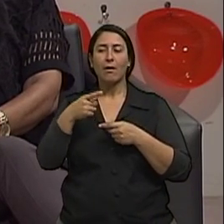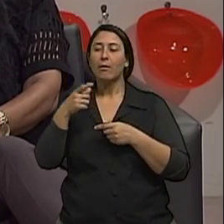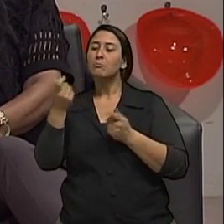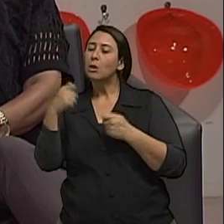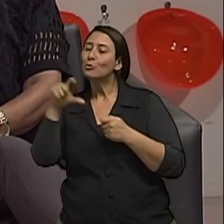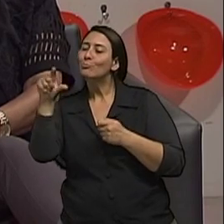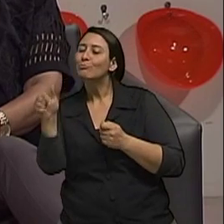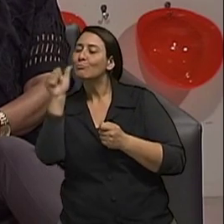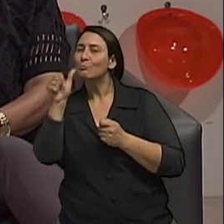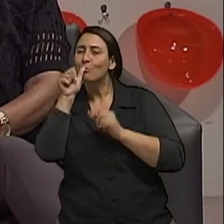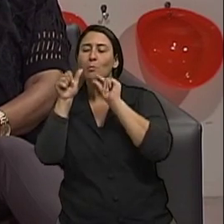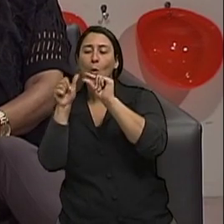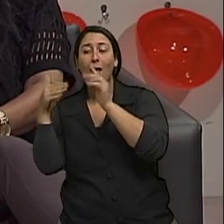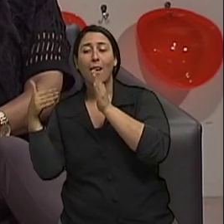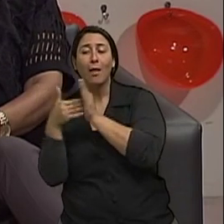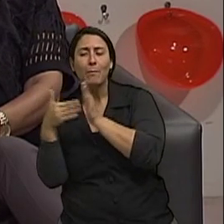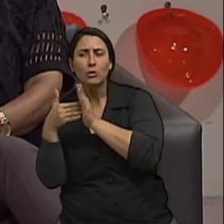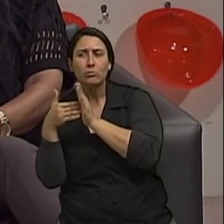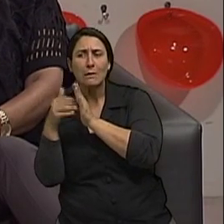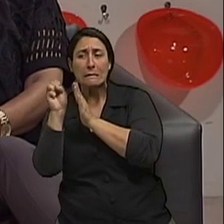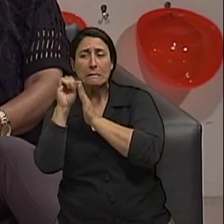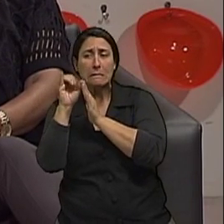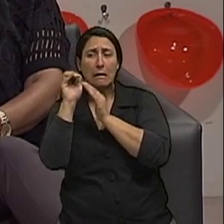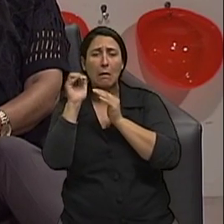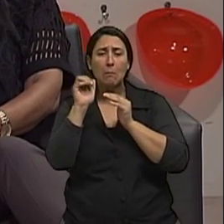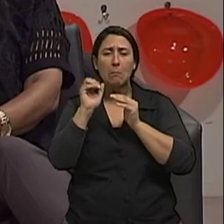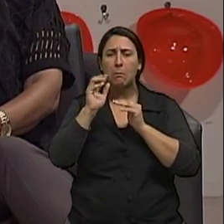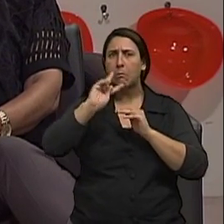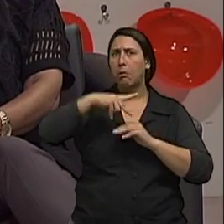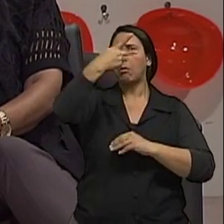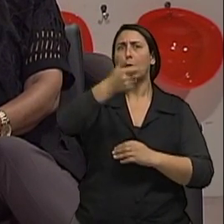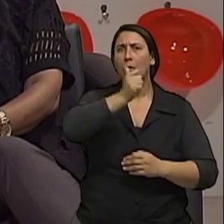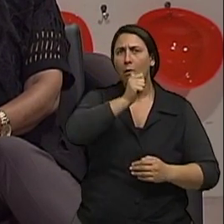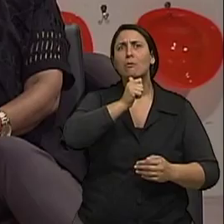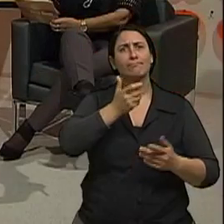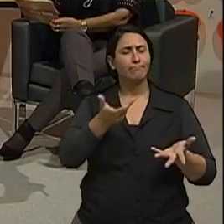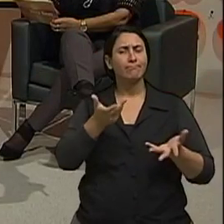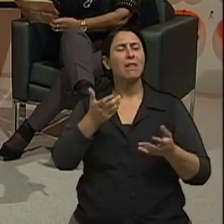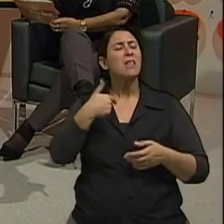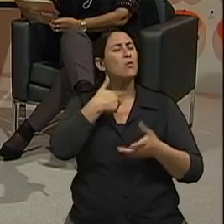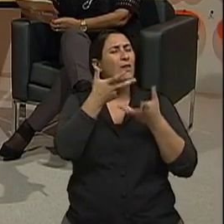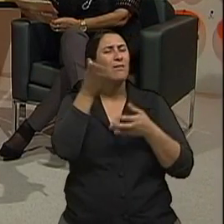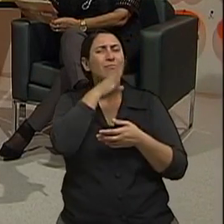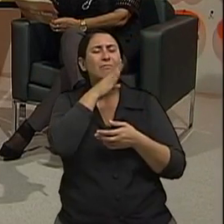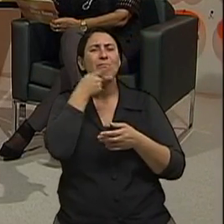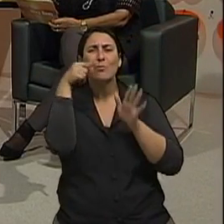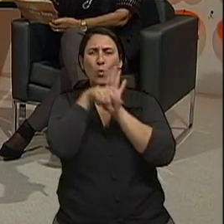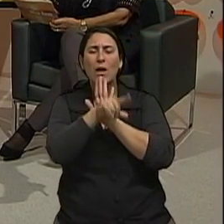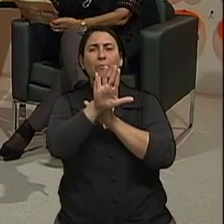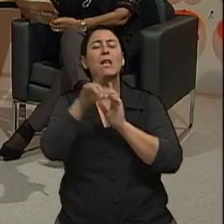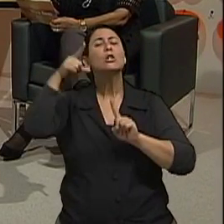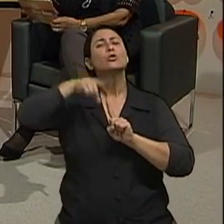pode se tornar medicação, se bem dosado. Vamos pegar, gente está quase no final do programa, mas eu queria pegar a questão do tipo de bebida,